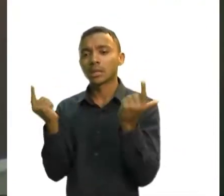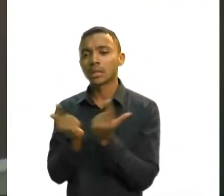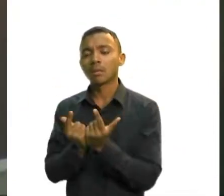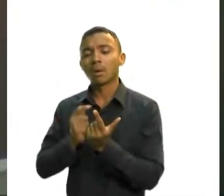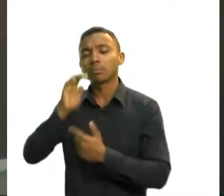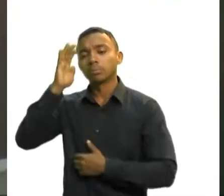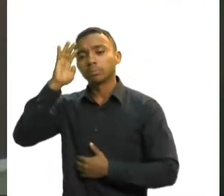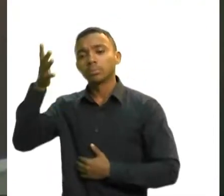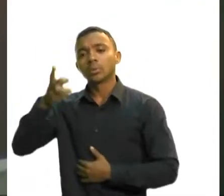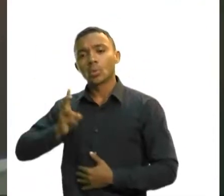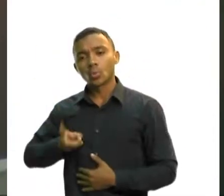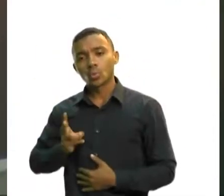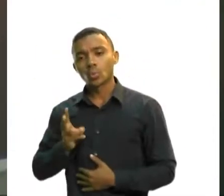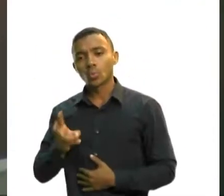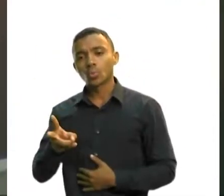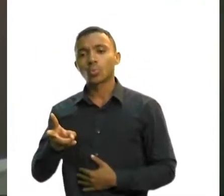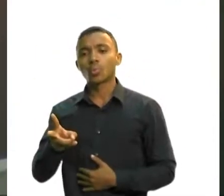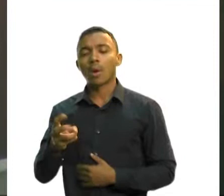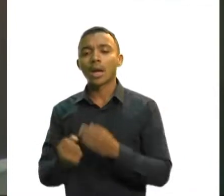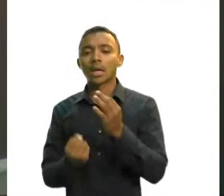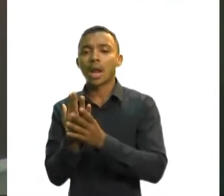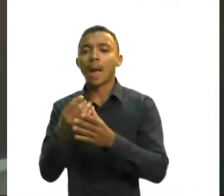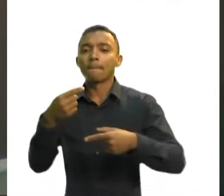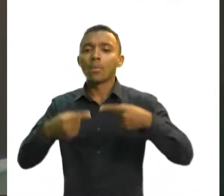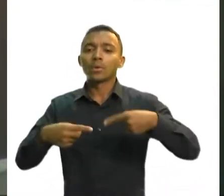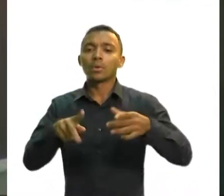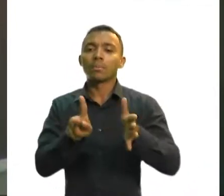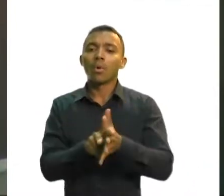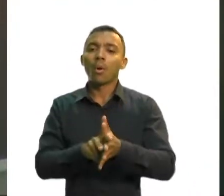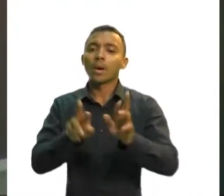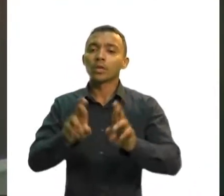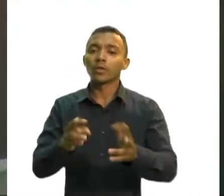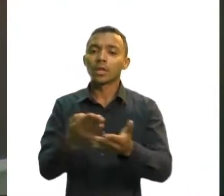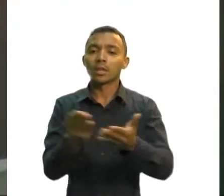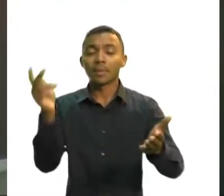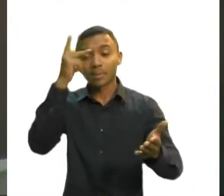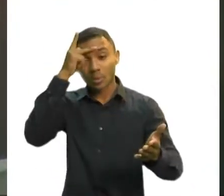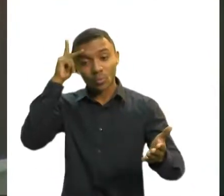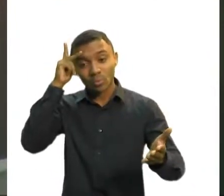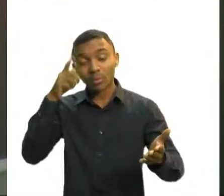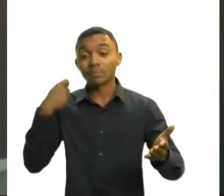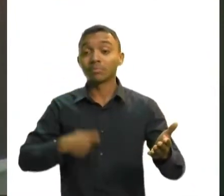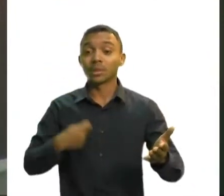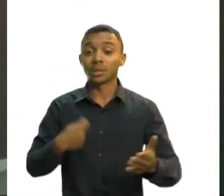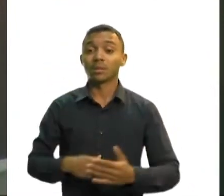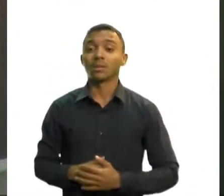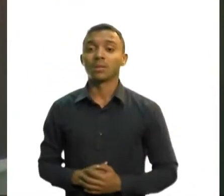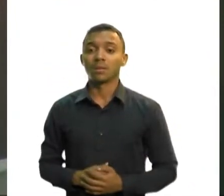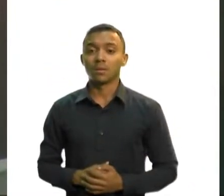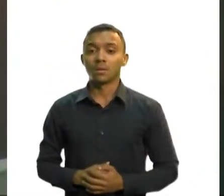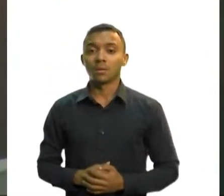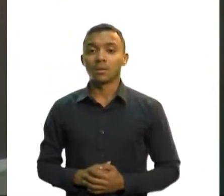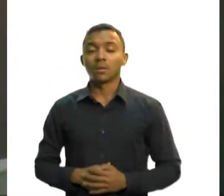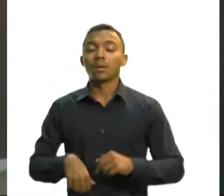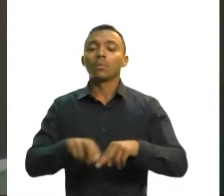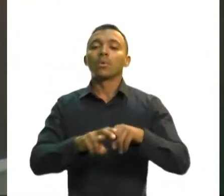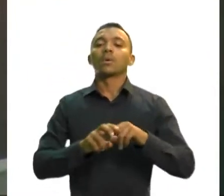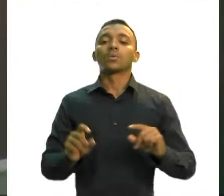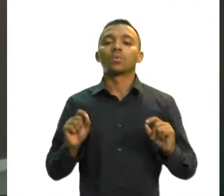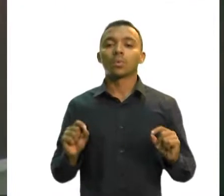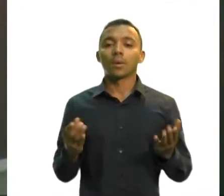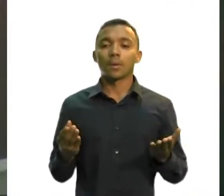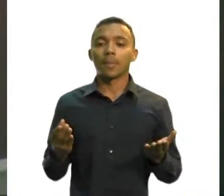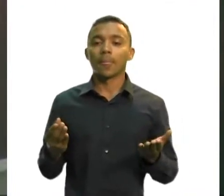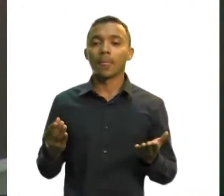a políticas que fazem a diferença para os que mais precisam. Foi assim, senhor presidente, que o Vale Gás